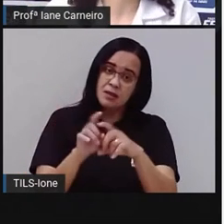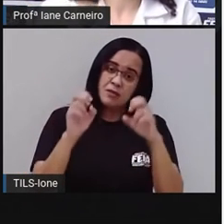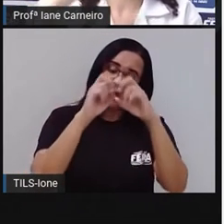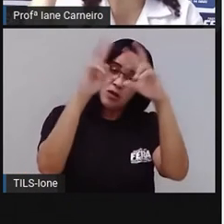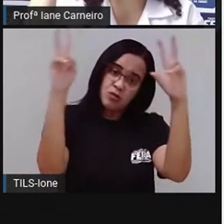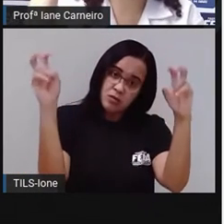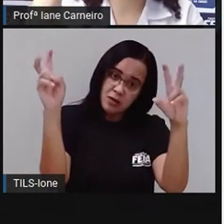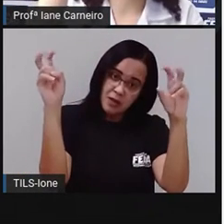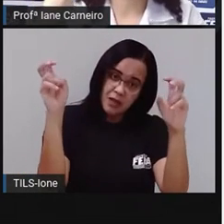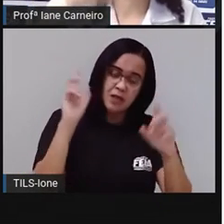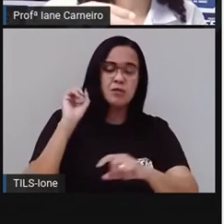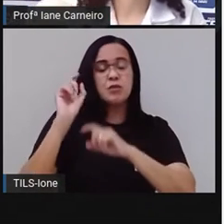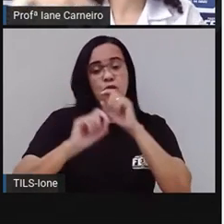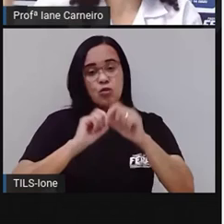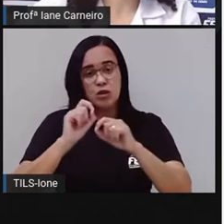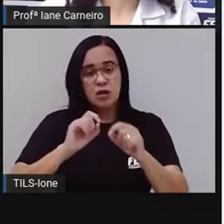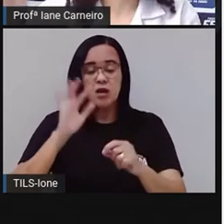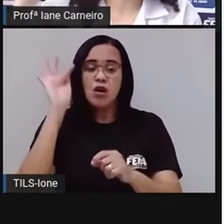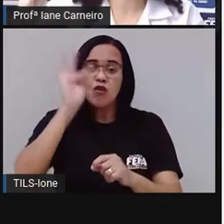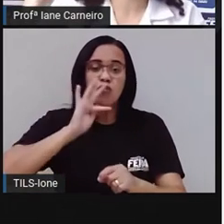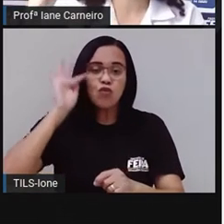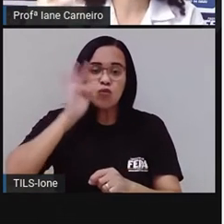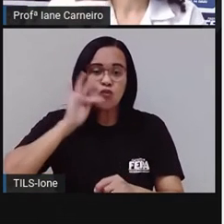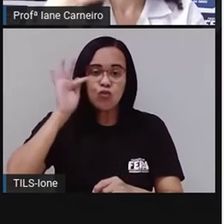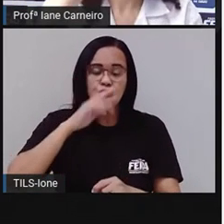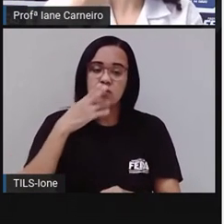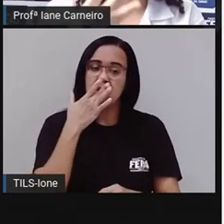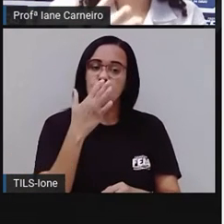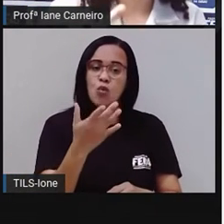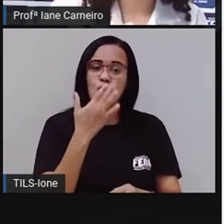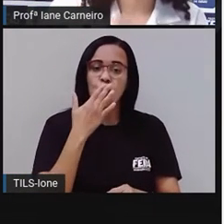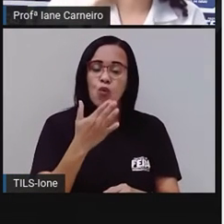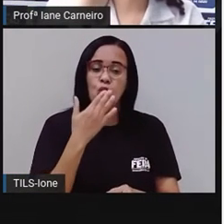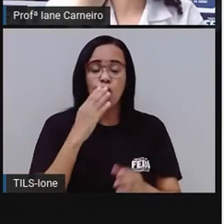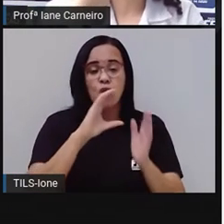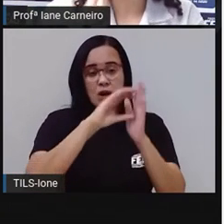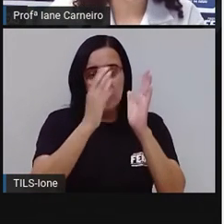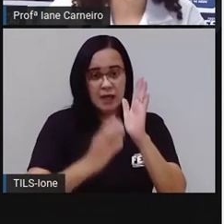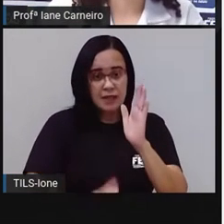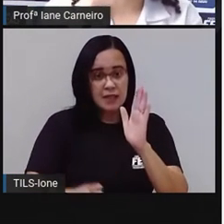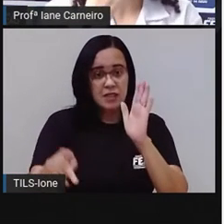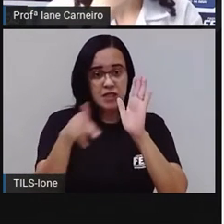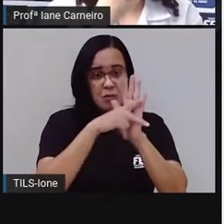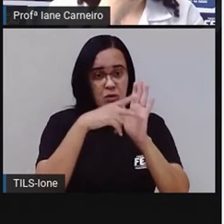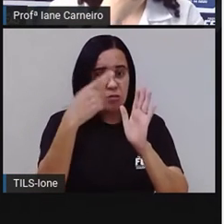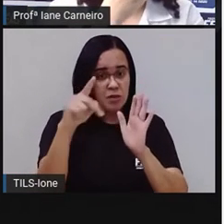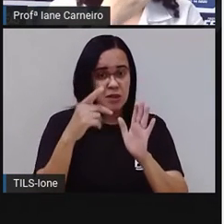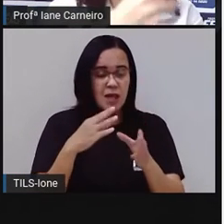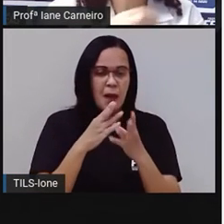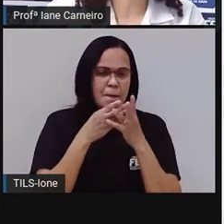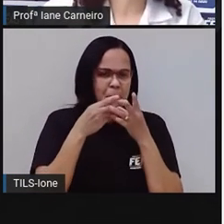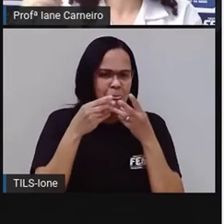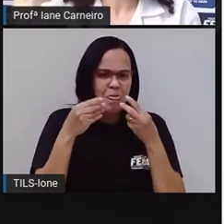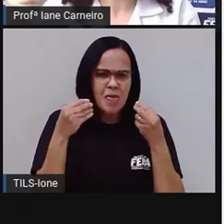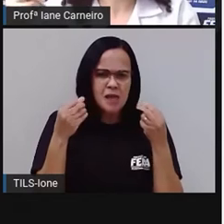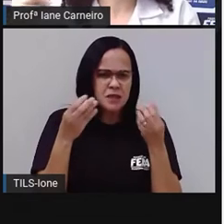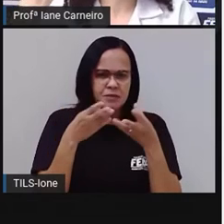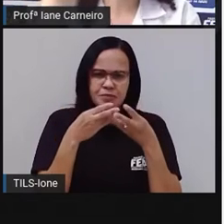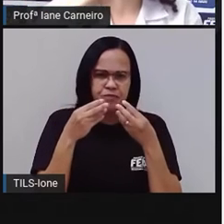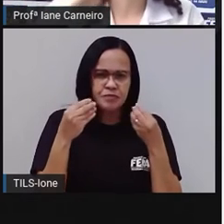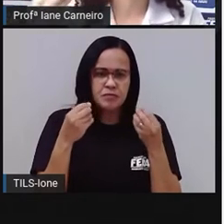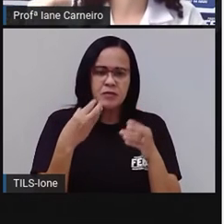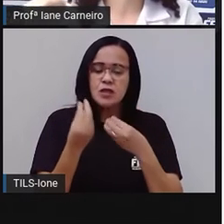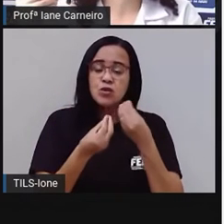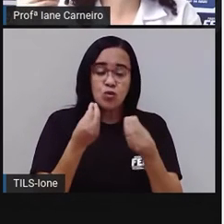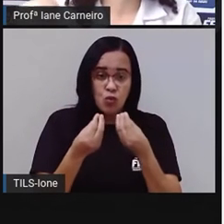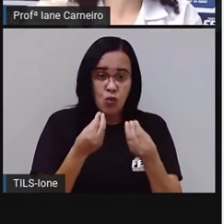fruta, tem que dar as características da cor desse fruto, alguma característica do sabor, né? Então, lá no livro, o autor,